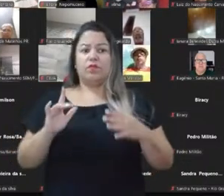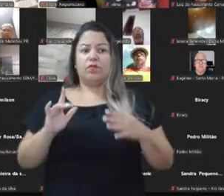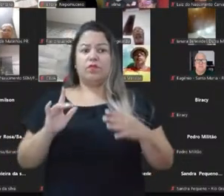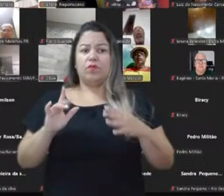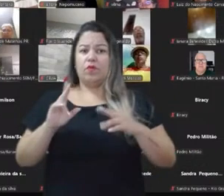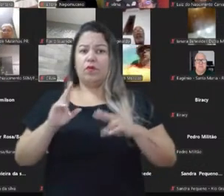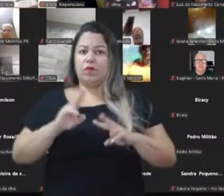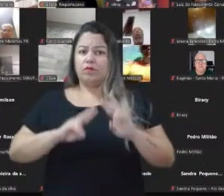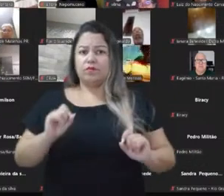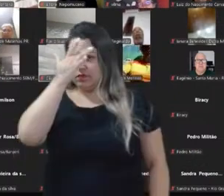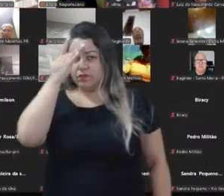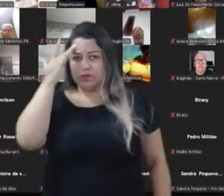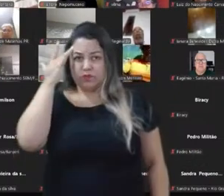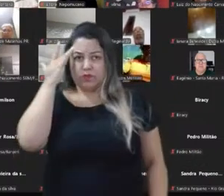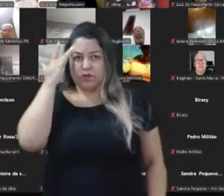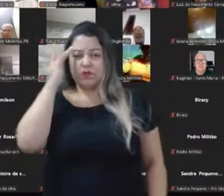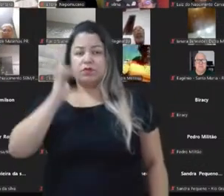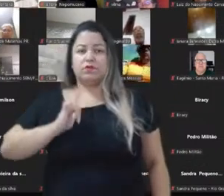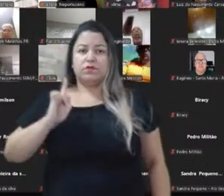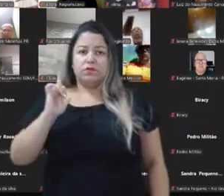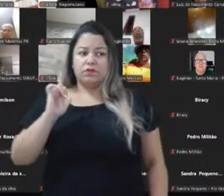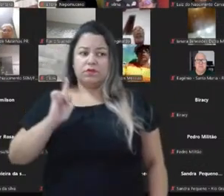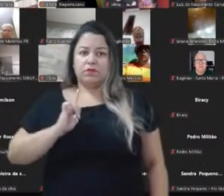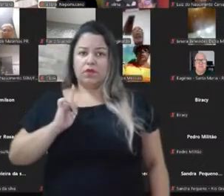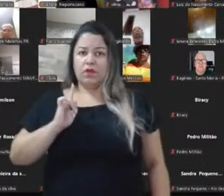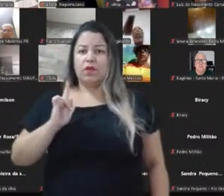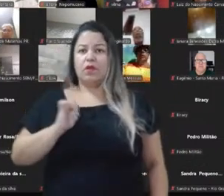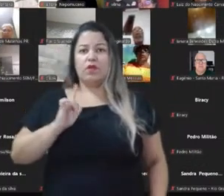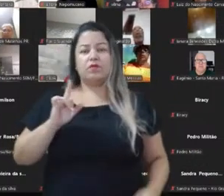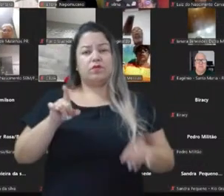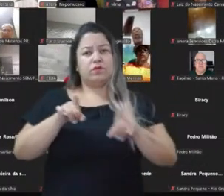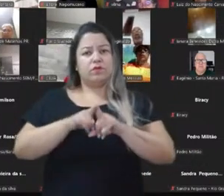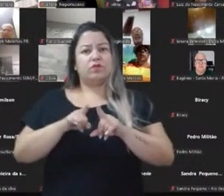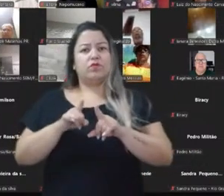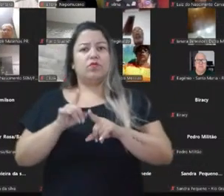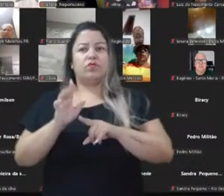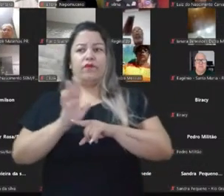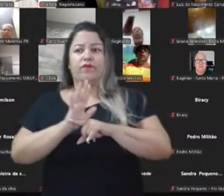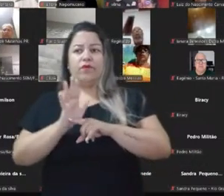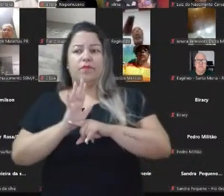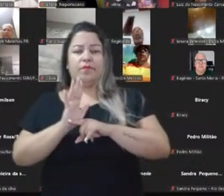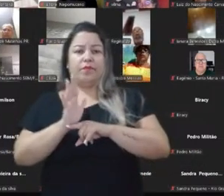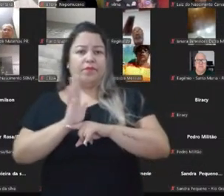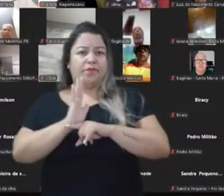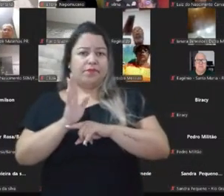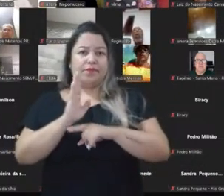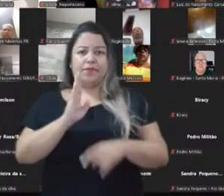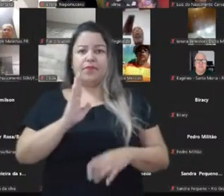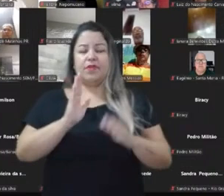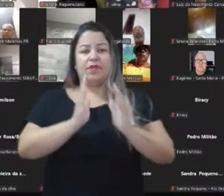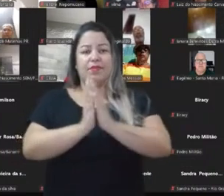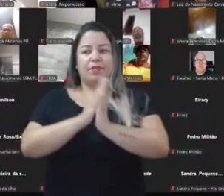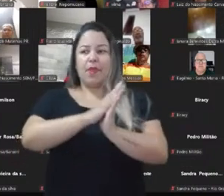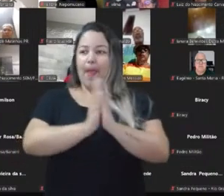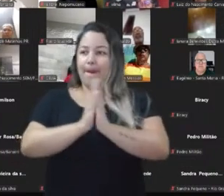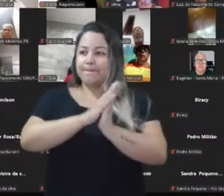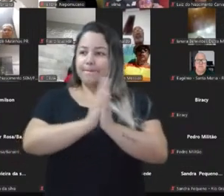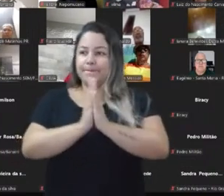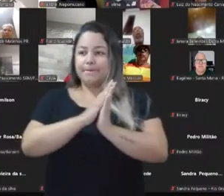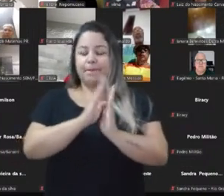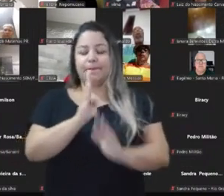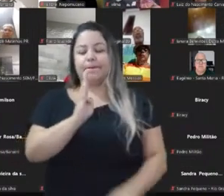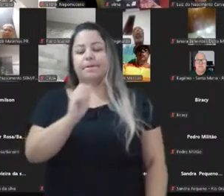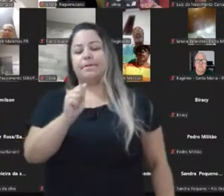entrando... Tem um exemplo clássico aqui, do filme da Barbie, que tinha partido comunista divulgando o filme da Barbie. Então, que